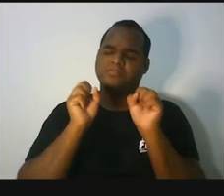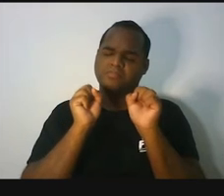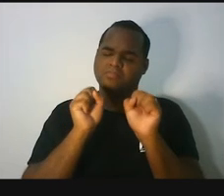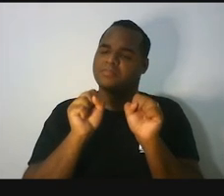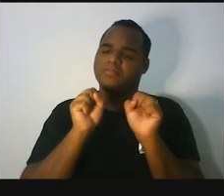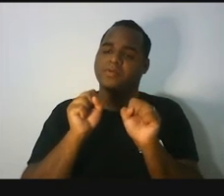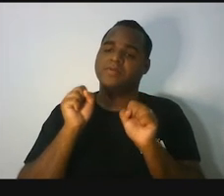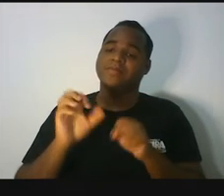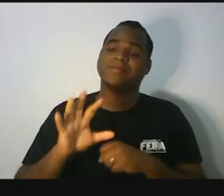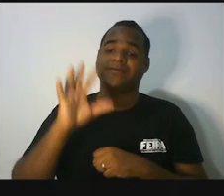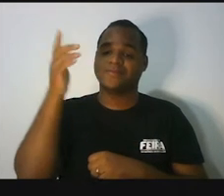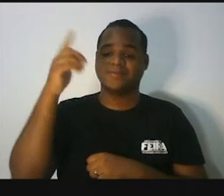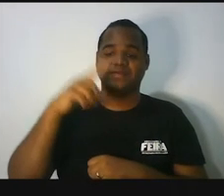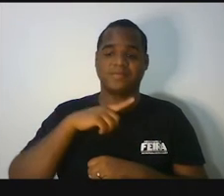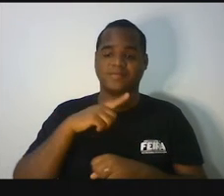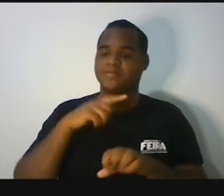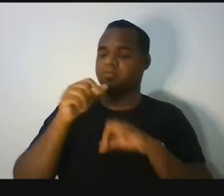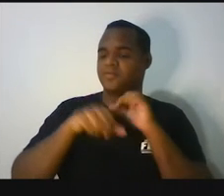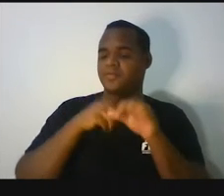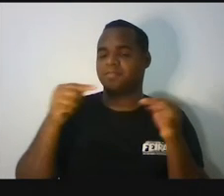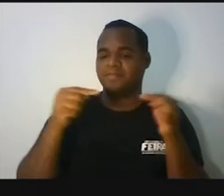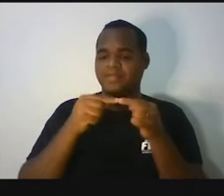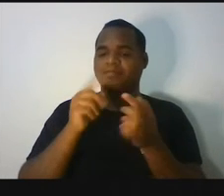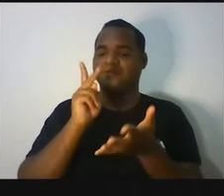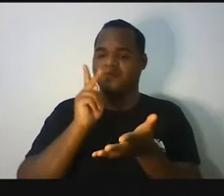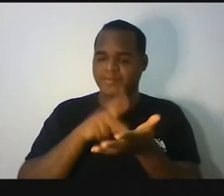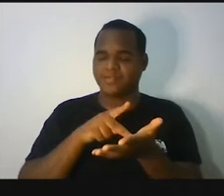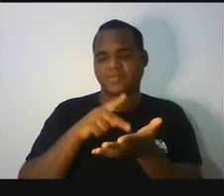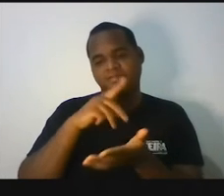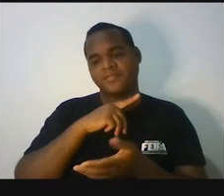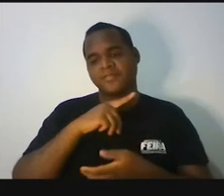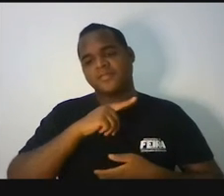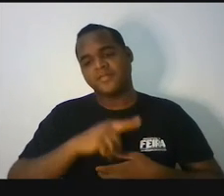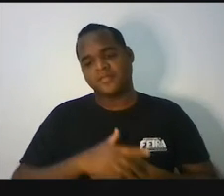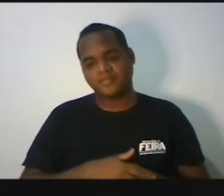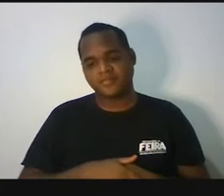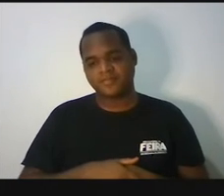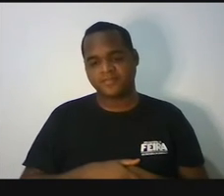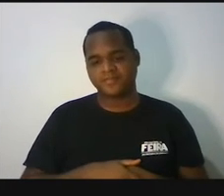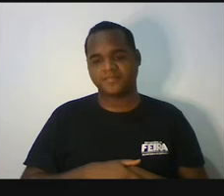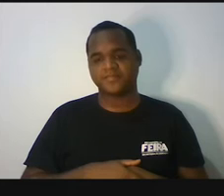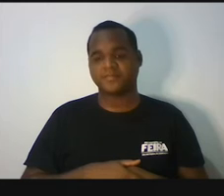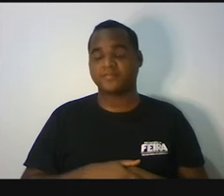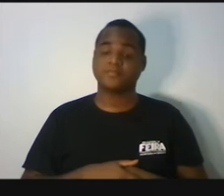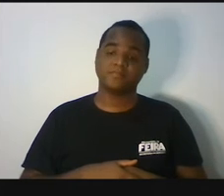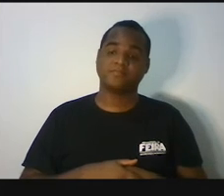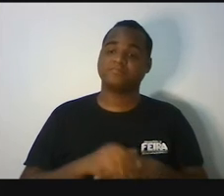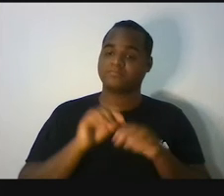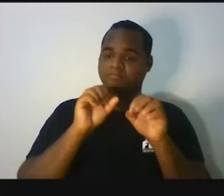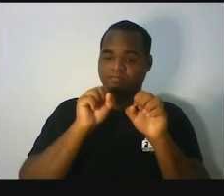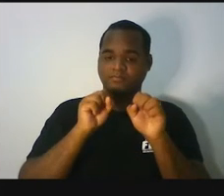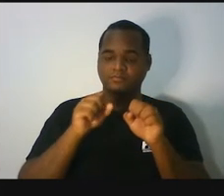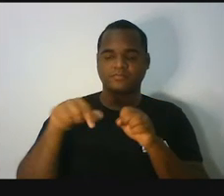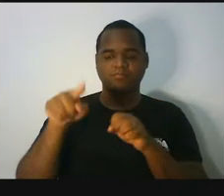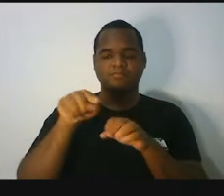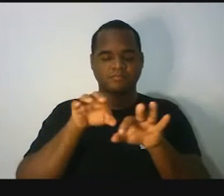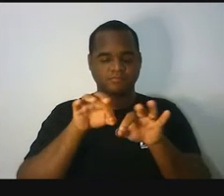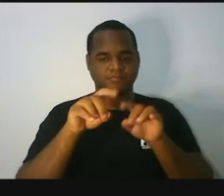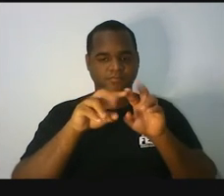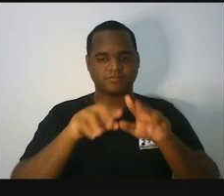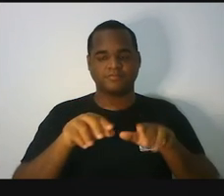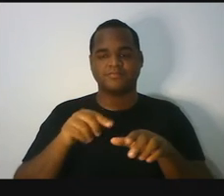convertida para uma situação real. Certo? Tá bom? Então vamos lá. Supondo que a gestão de um